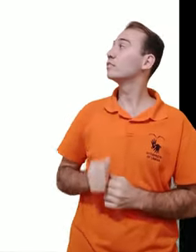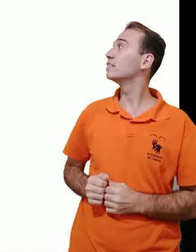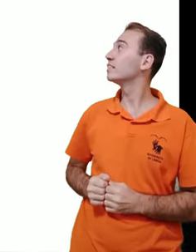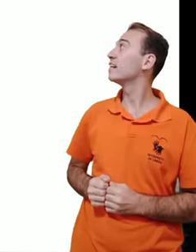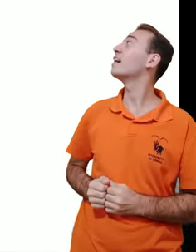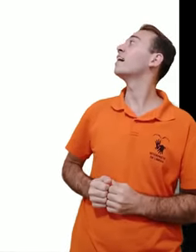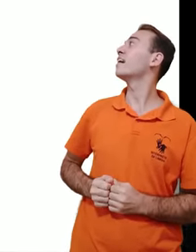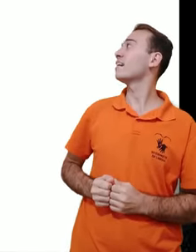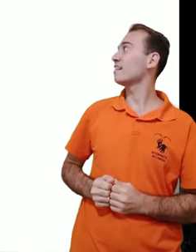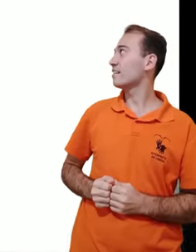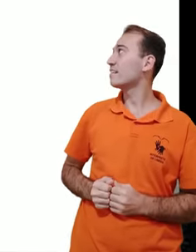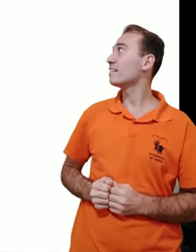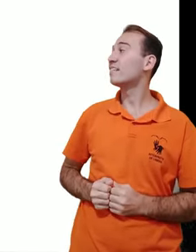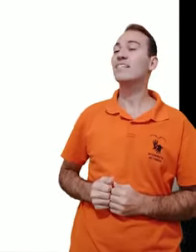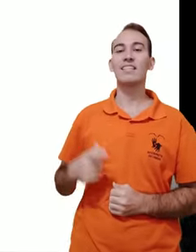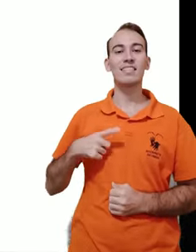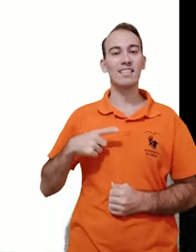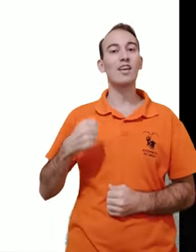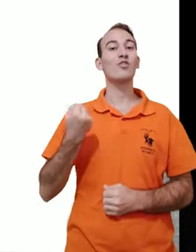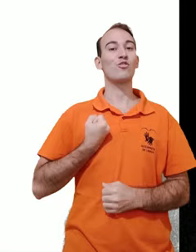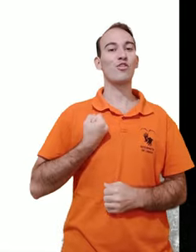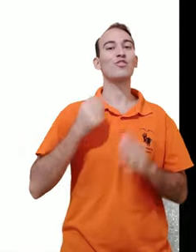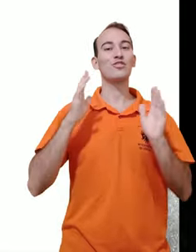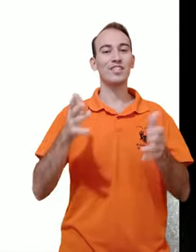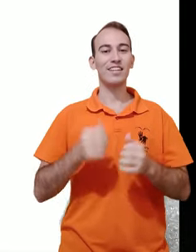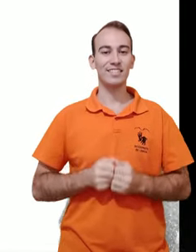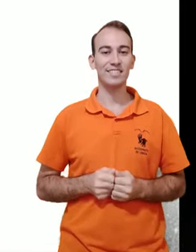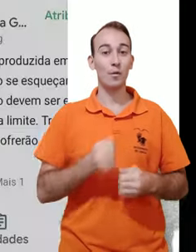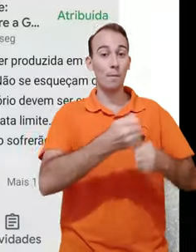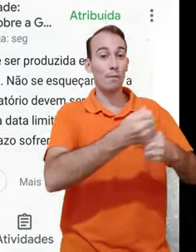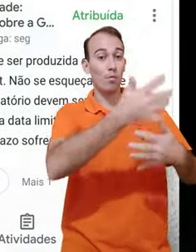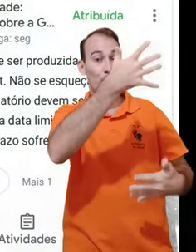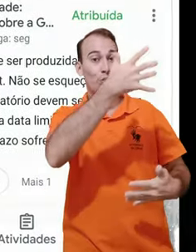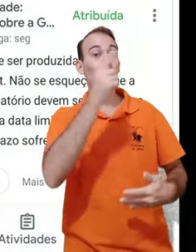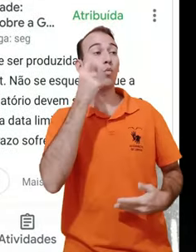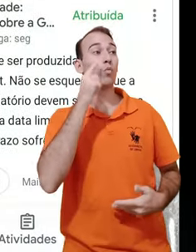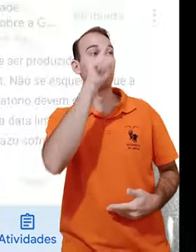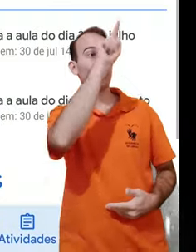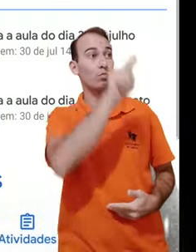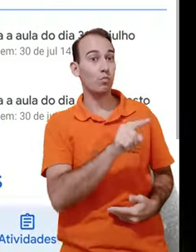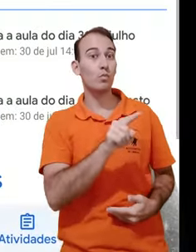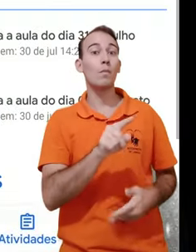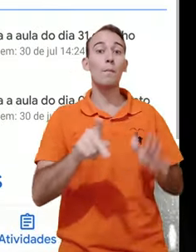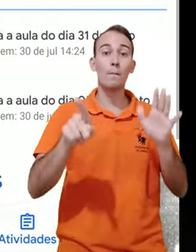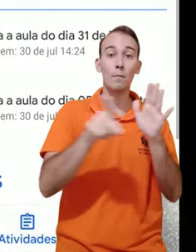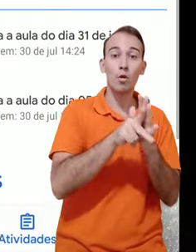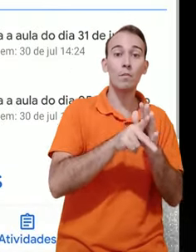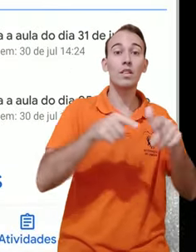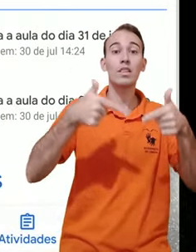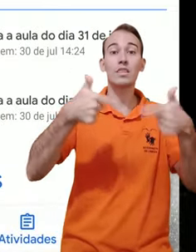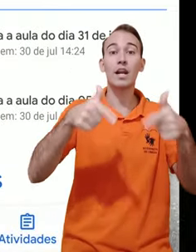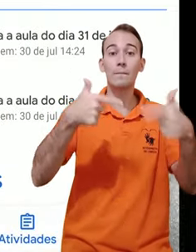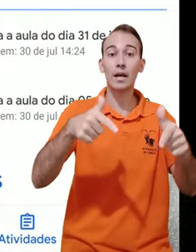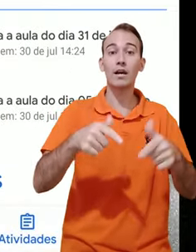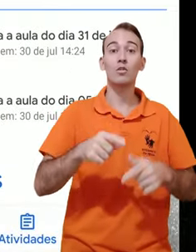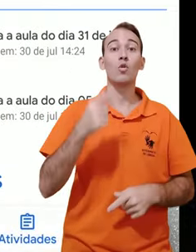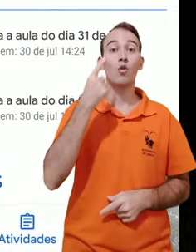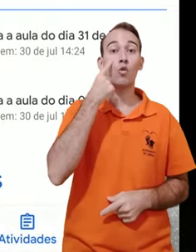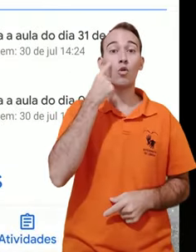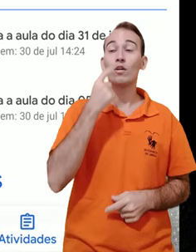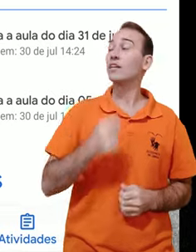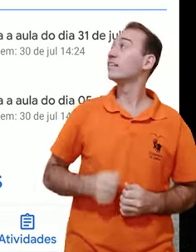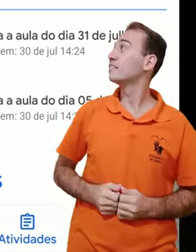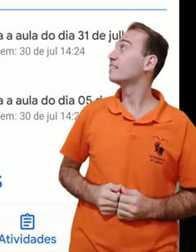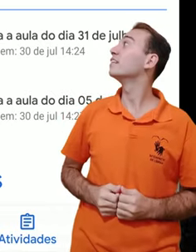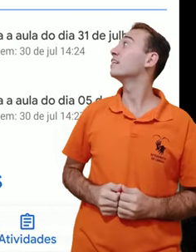direito, de 5 pontos. No menu de atividades, ao clicar no ícone seus trabalhos, no canto superior